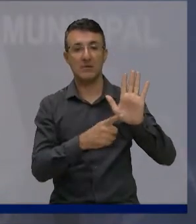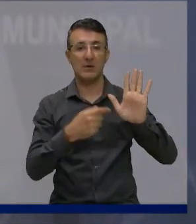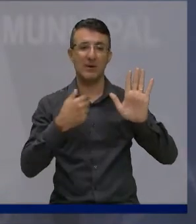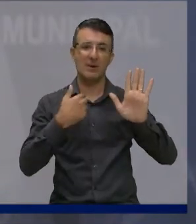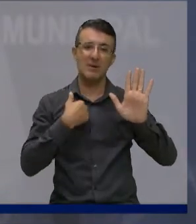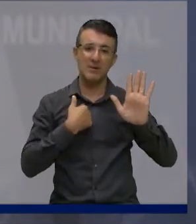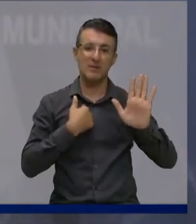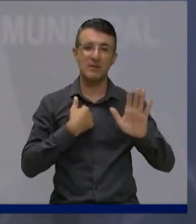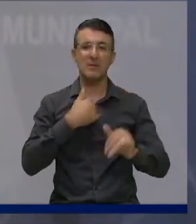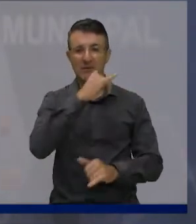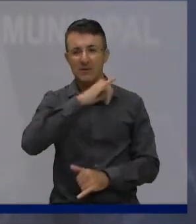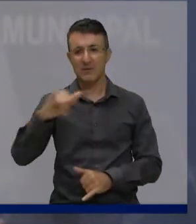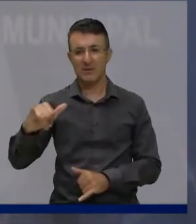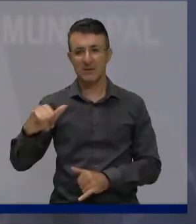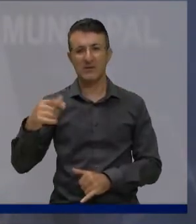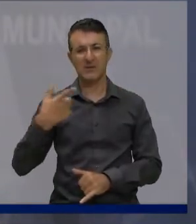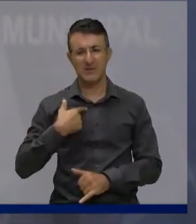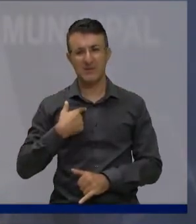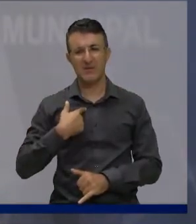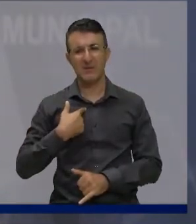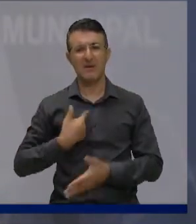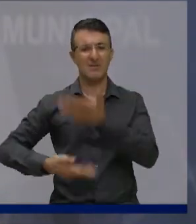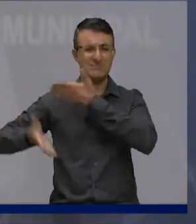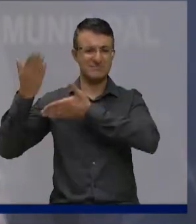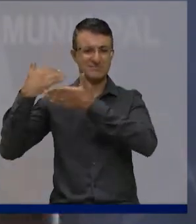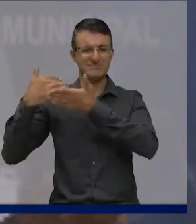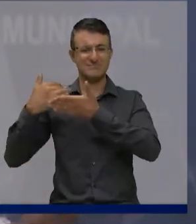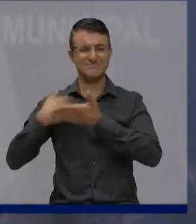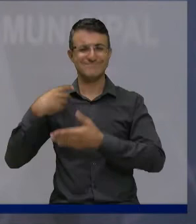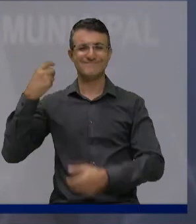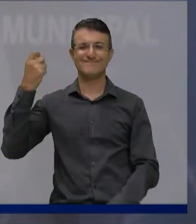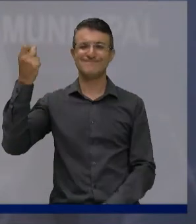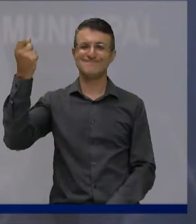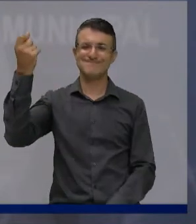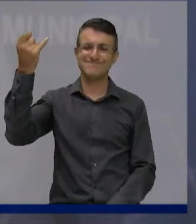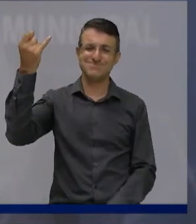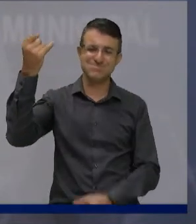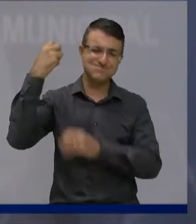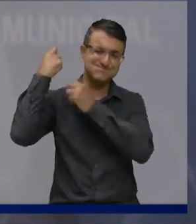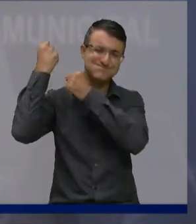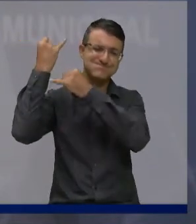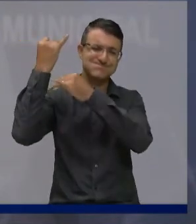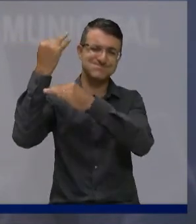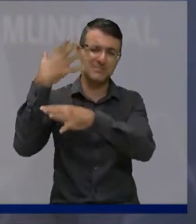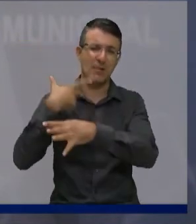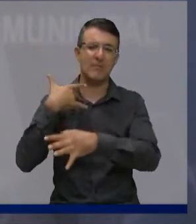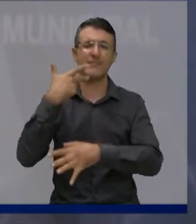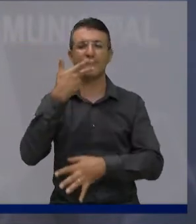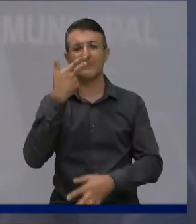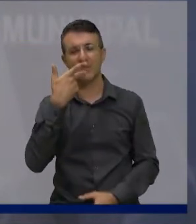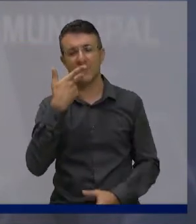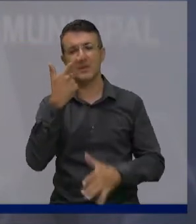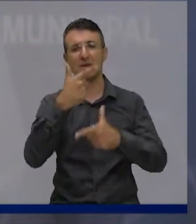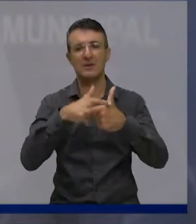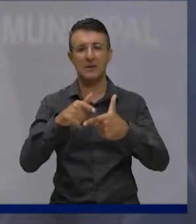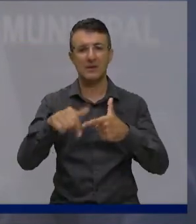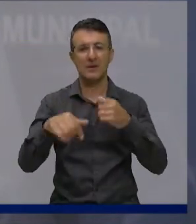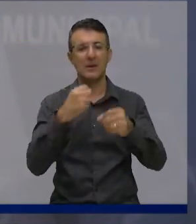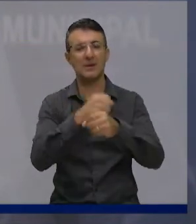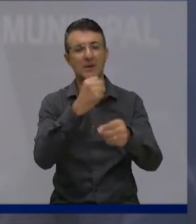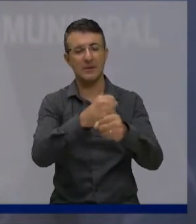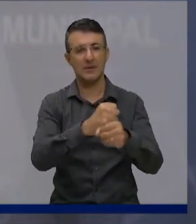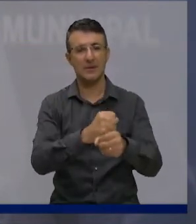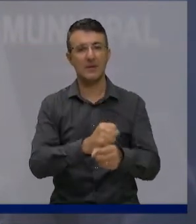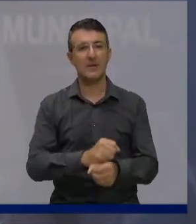que estão nessa casa sabem quantas vezes eu falei desta obra. Então eu quero aqui dar esse recado à comunidade do